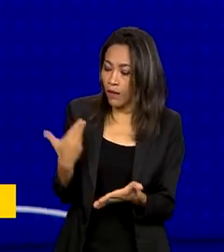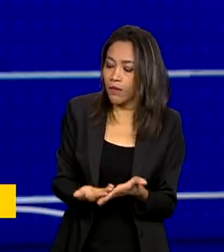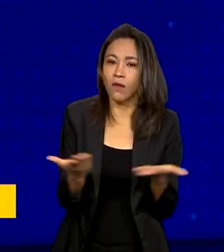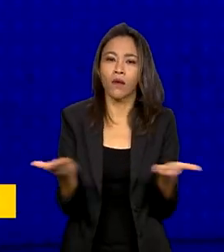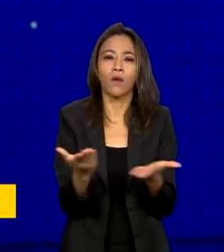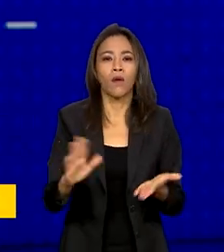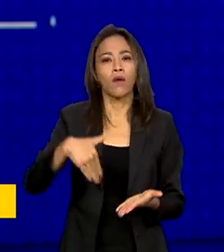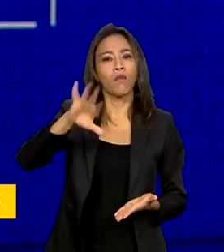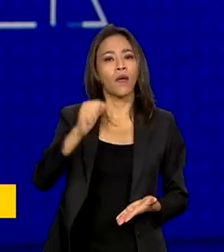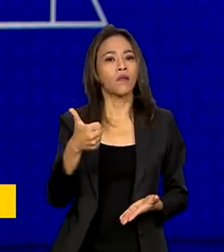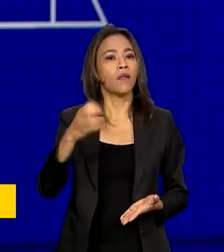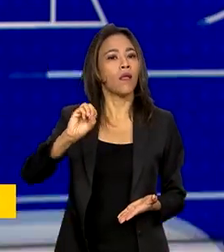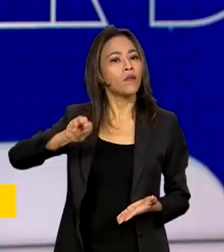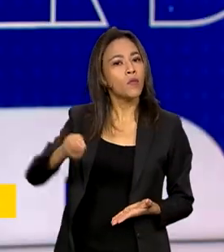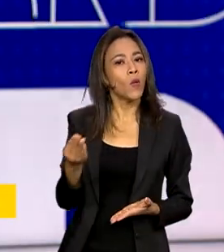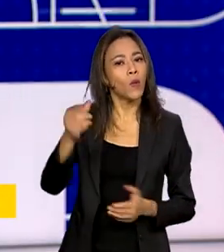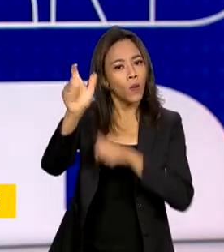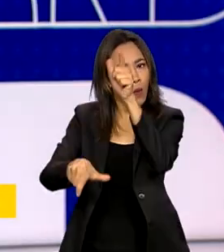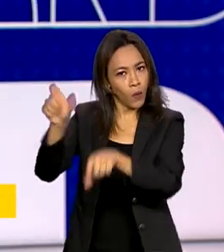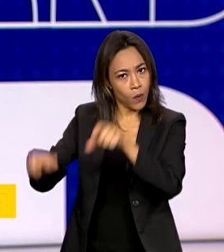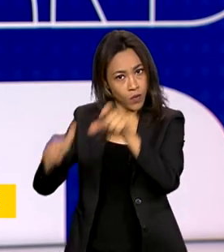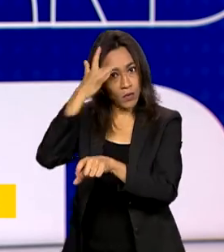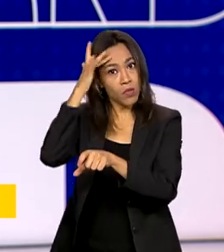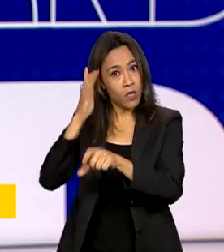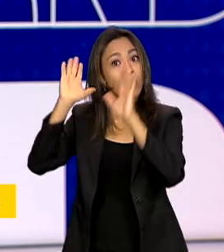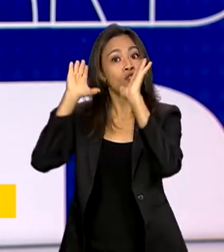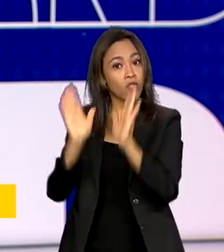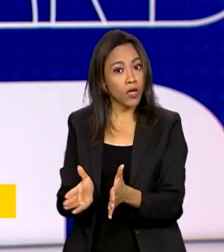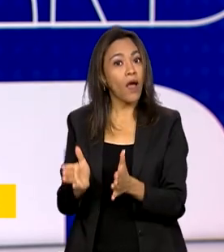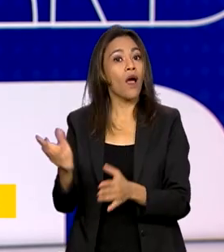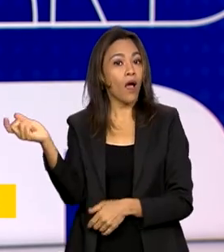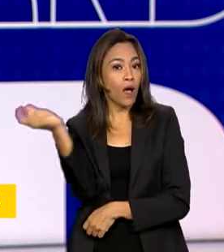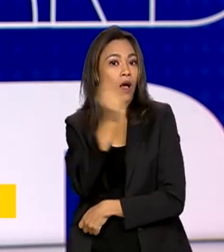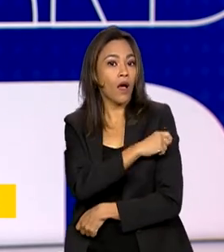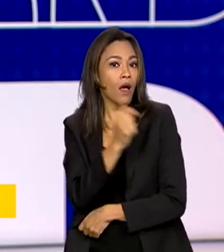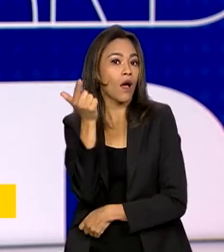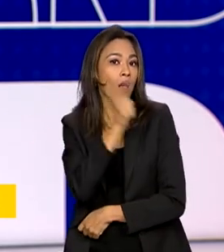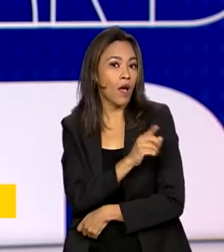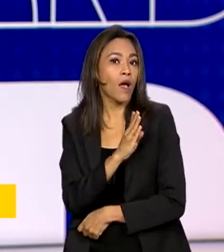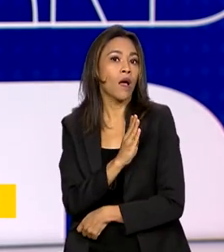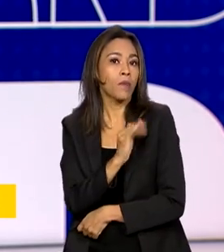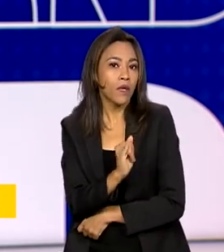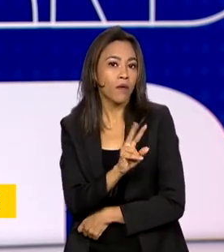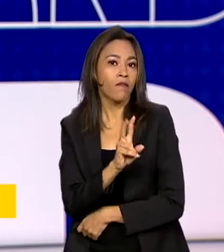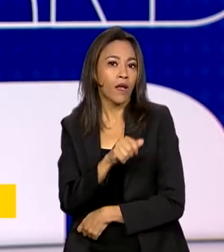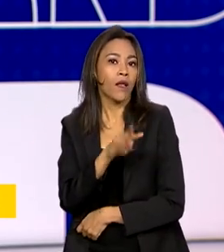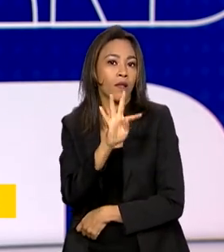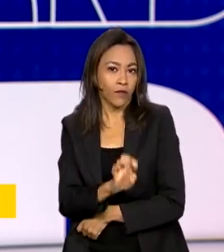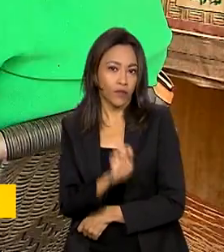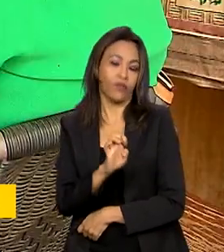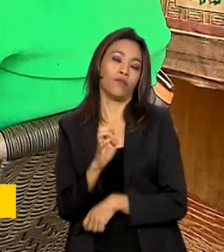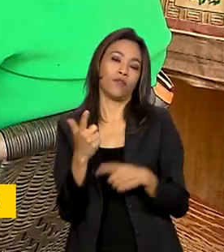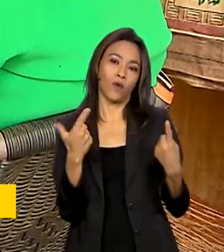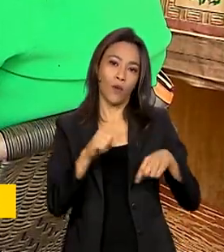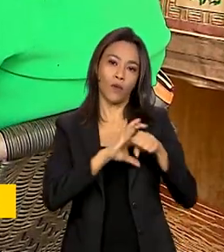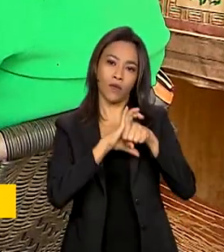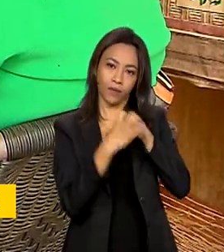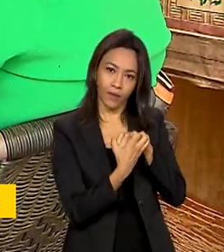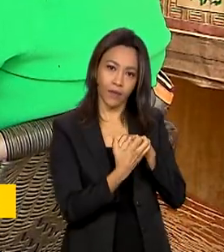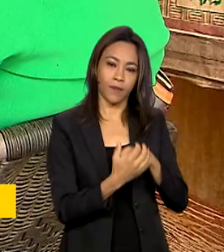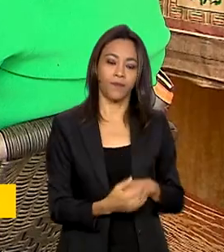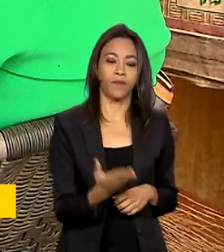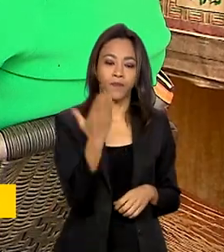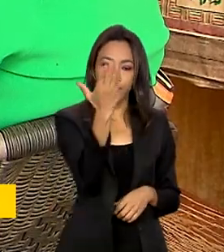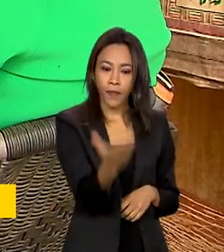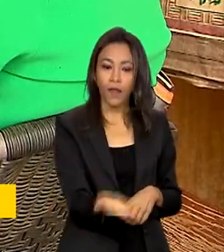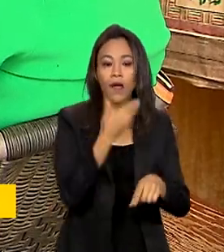de 10 milhões de brasileiros e brasileiras já receberam a dose bivalente contra a Covid-19 no país. Seu